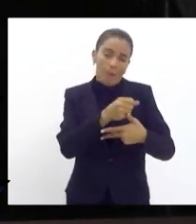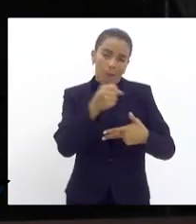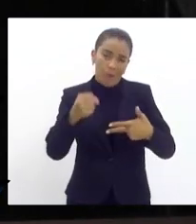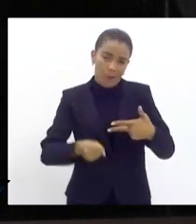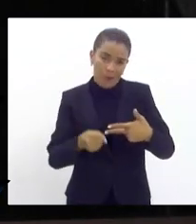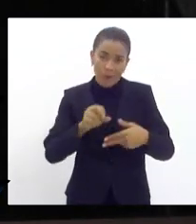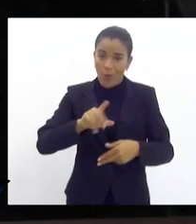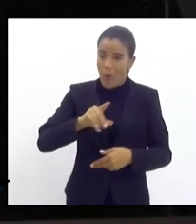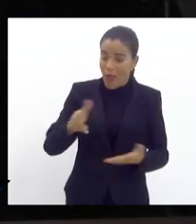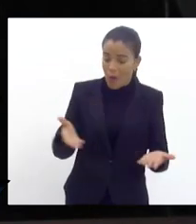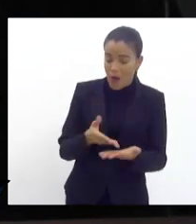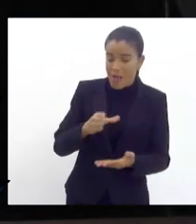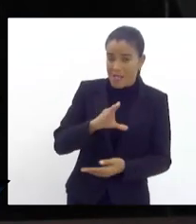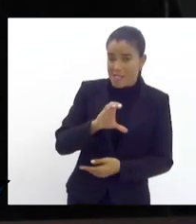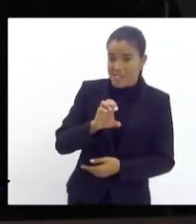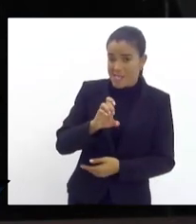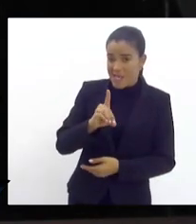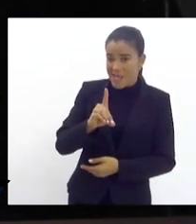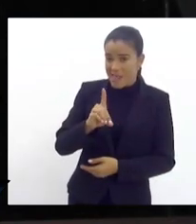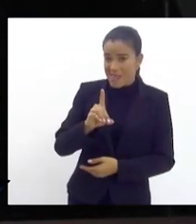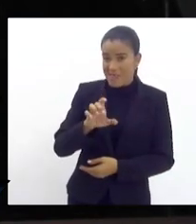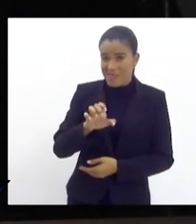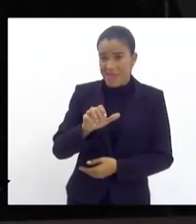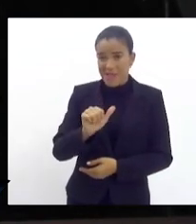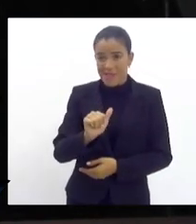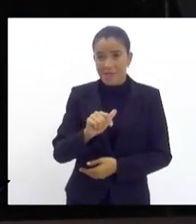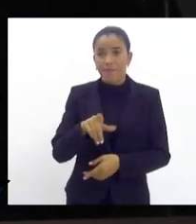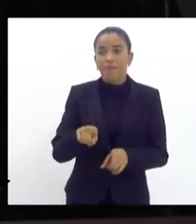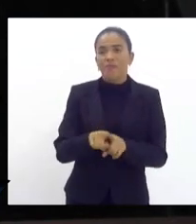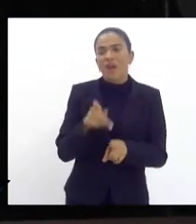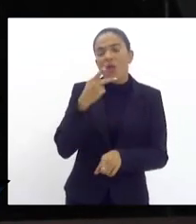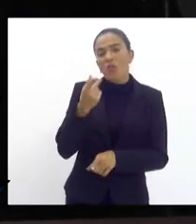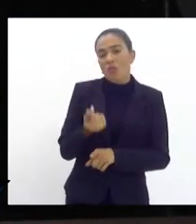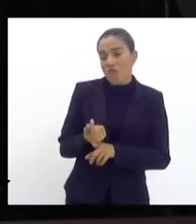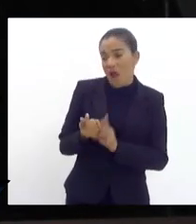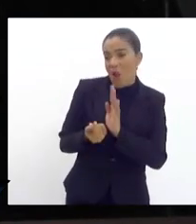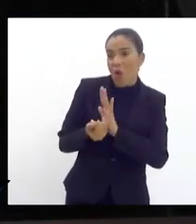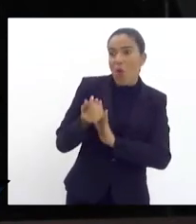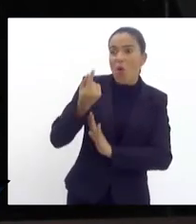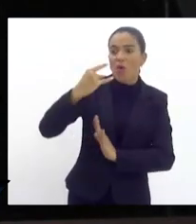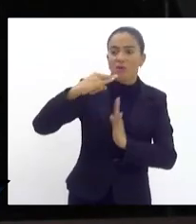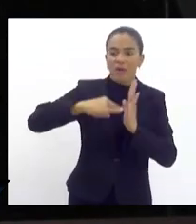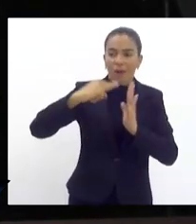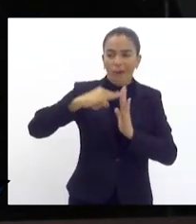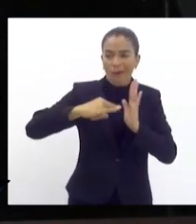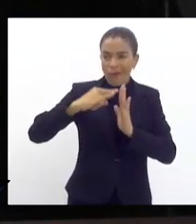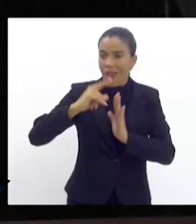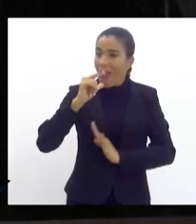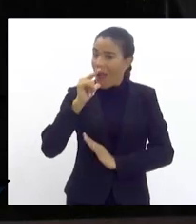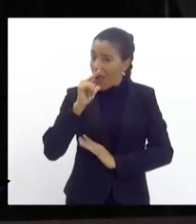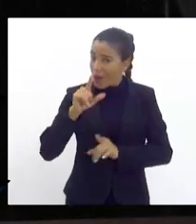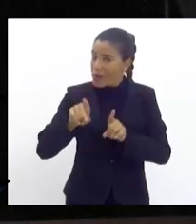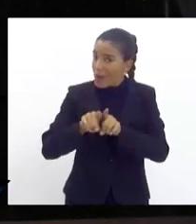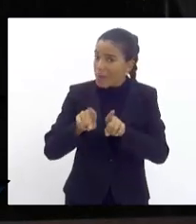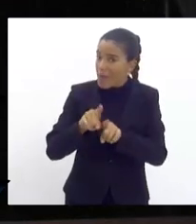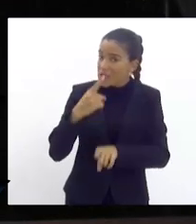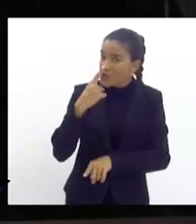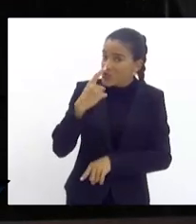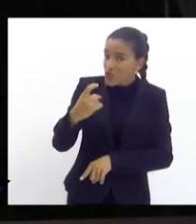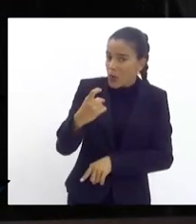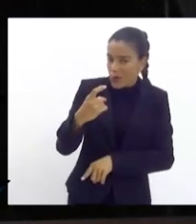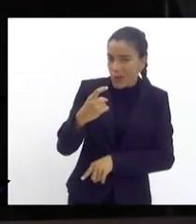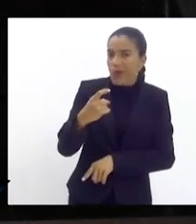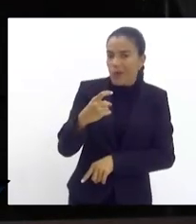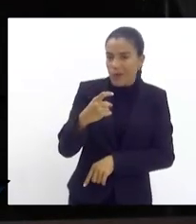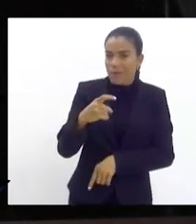mais CEDAI e quando a V. Exª fala do valor absurdo das contas d'água é que é água e esgoto você paga 50% de